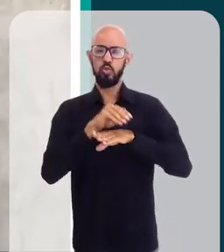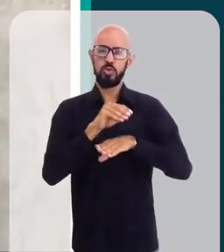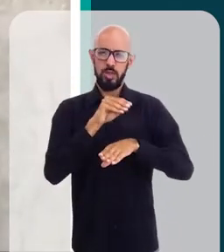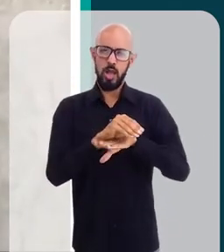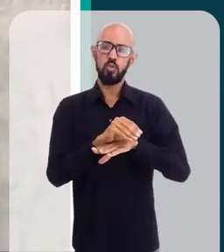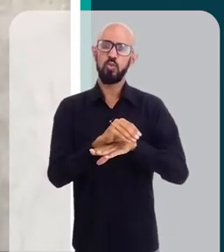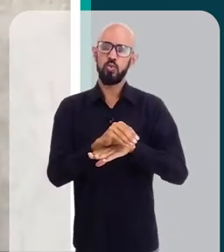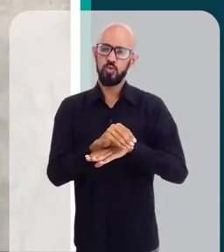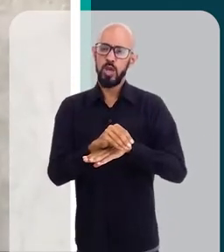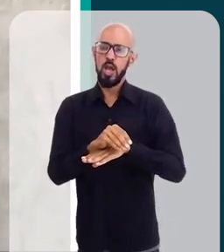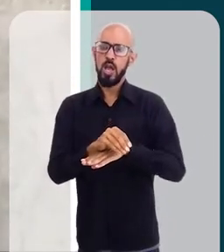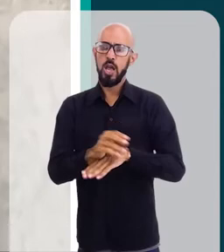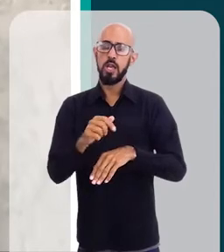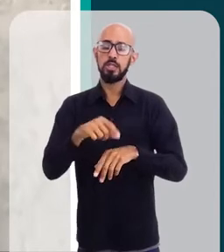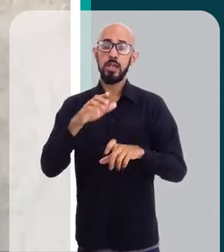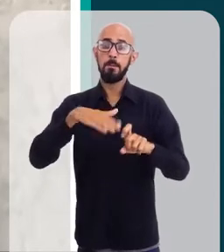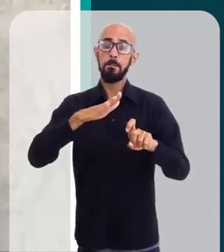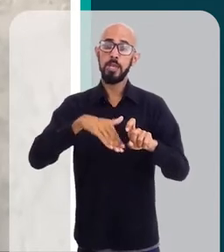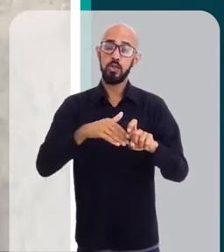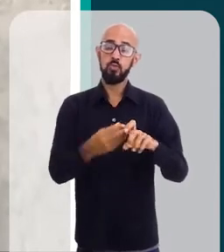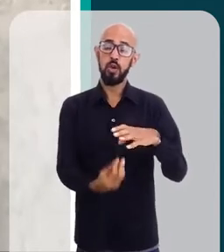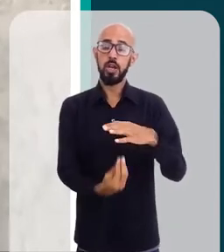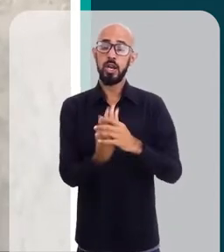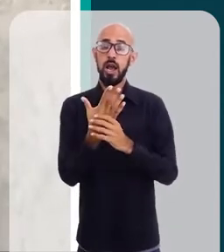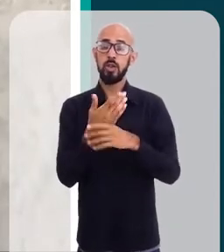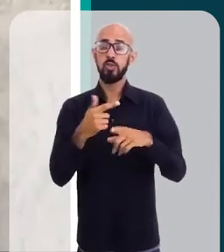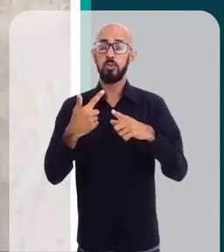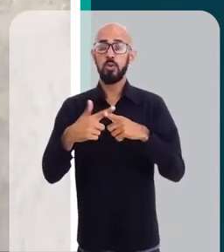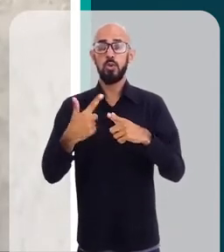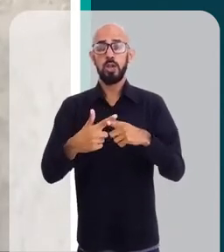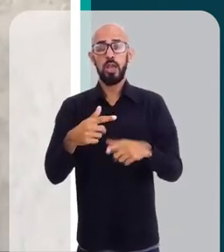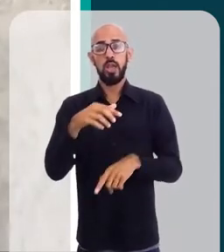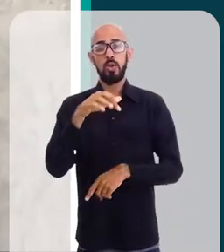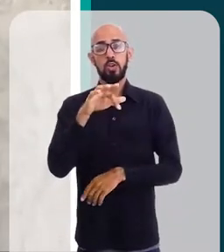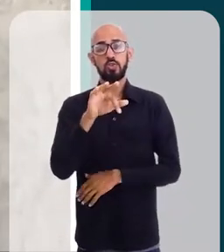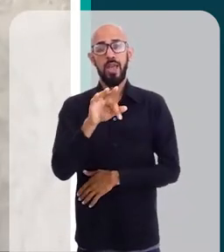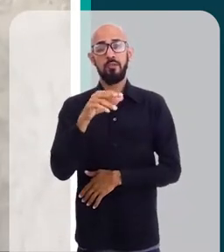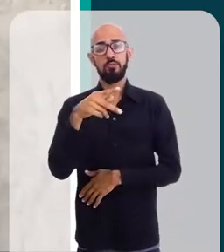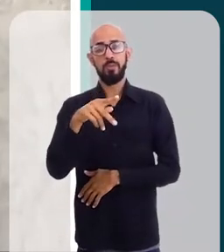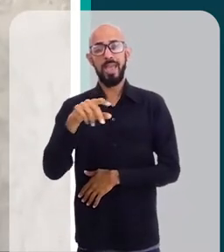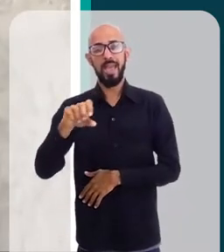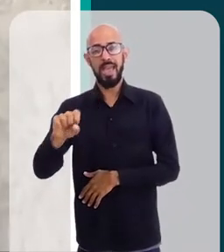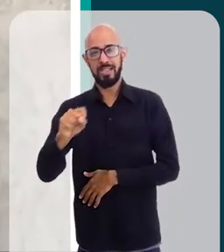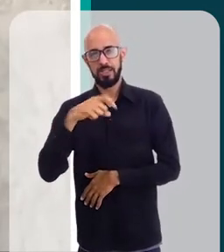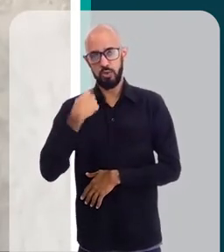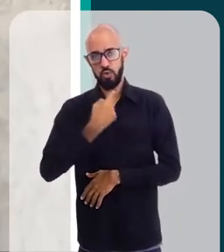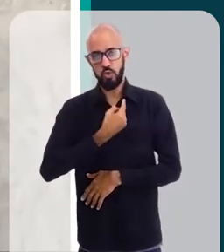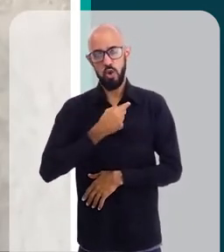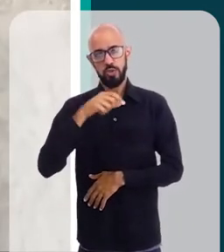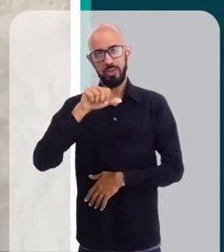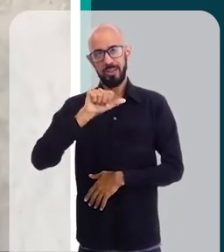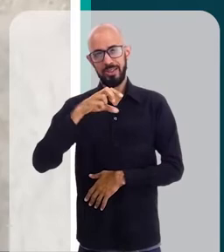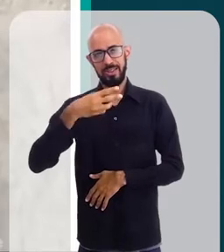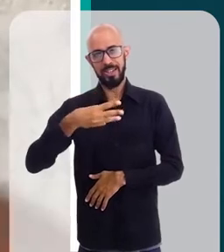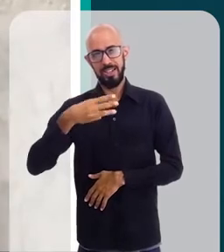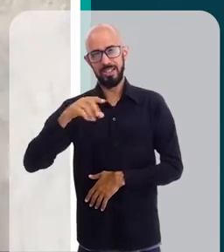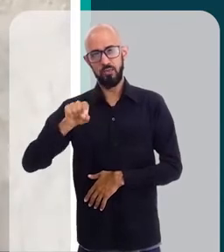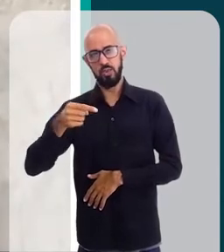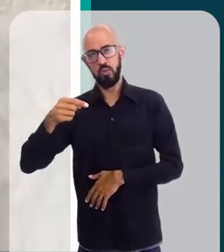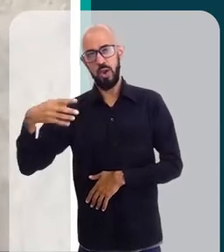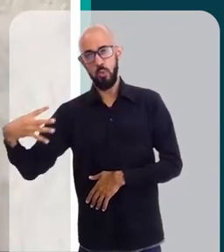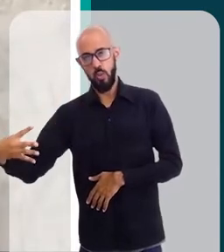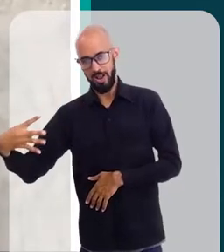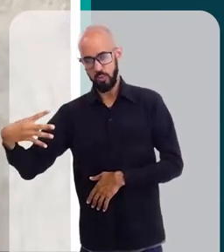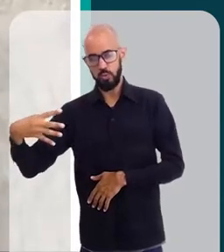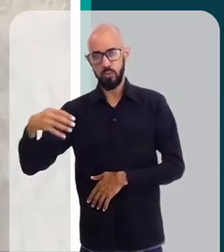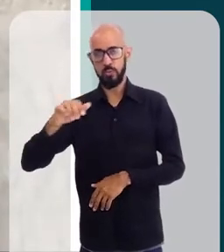ele foi criado porque nós temos uma maior quantidade de FPS natural na nossa pele, que é 13.4, com relação a